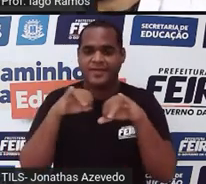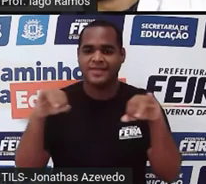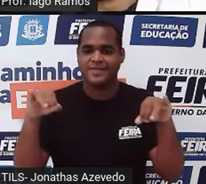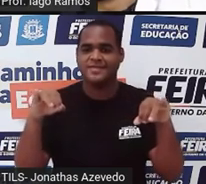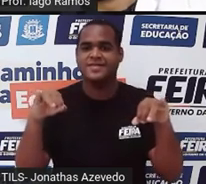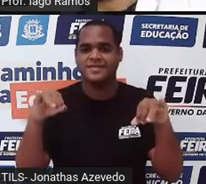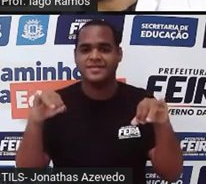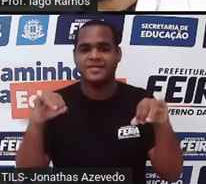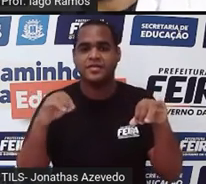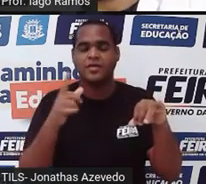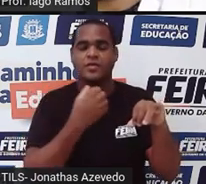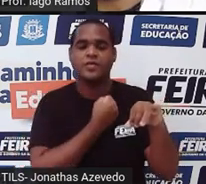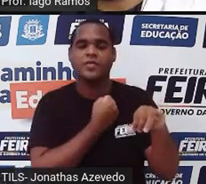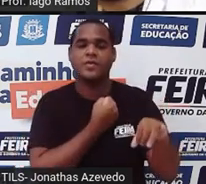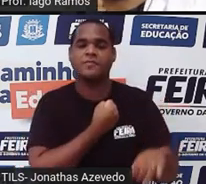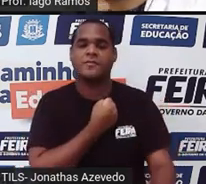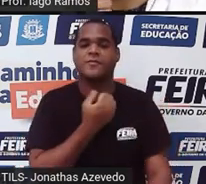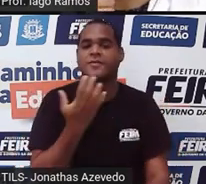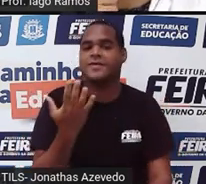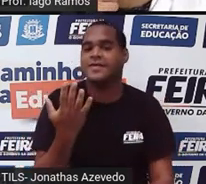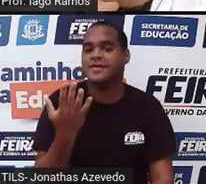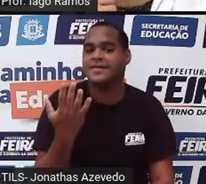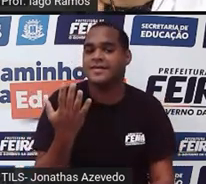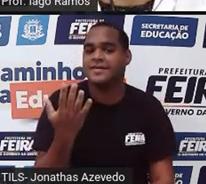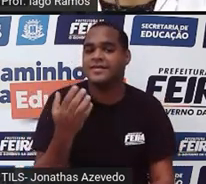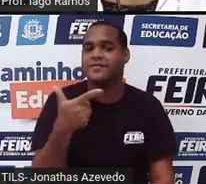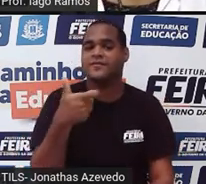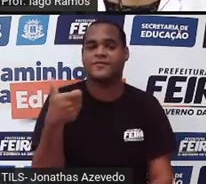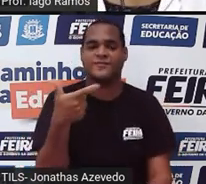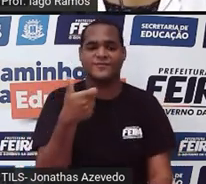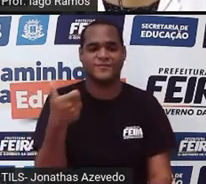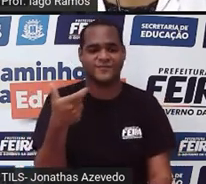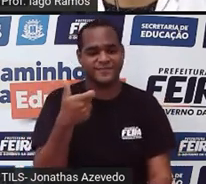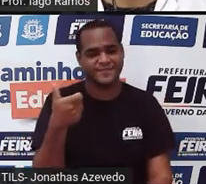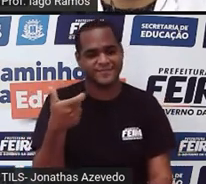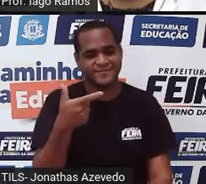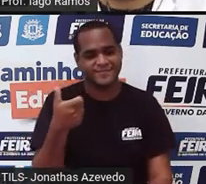só, o próximo número é o 21.